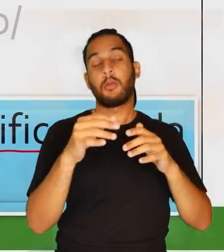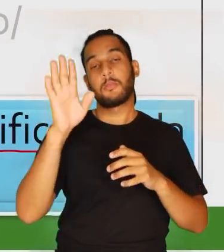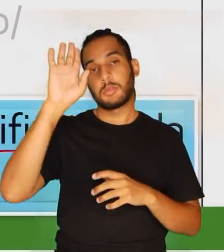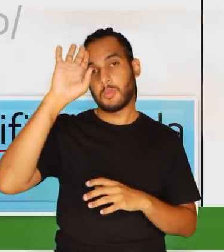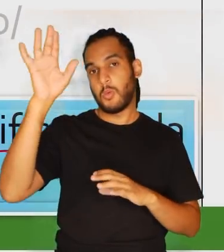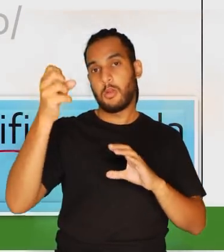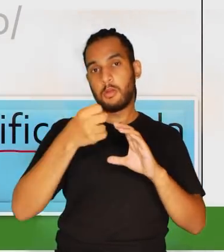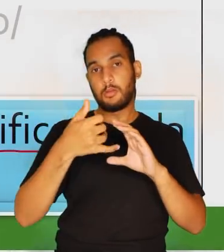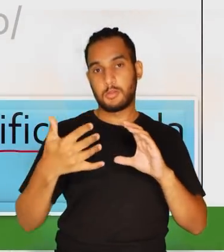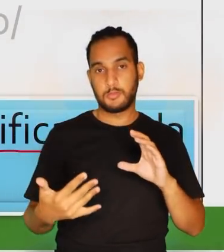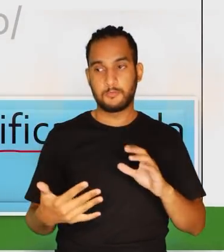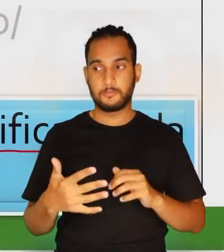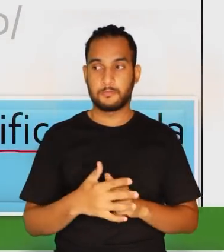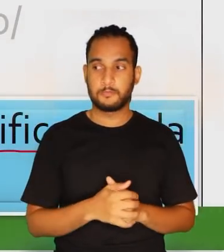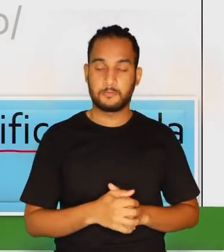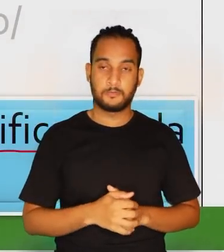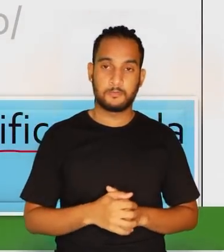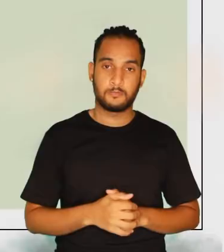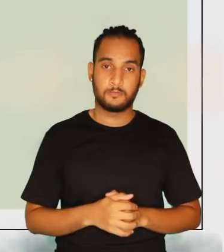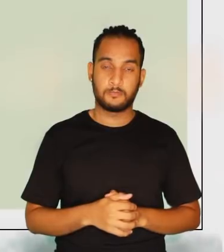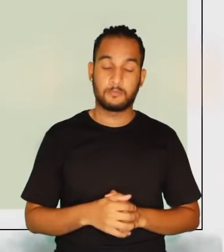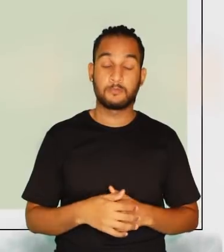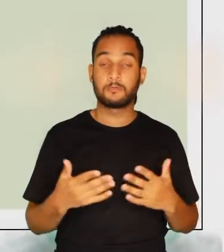e suas principais características.